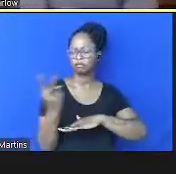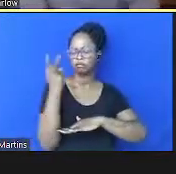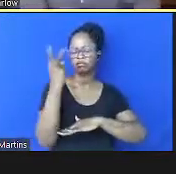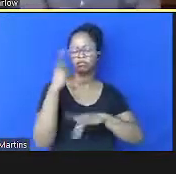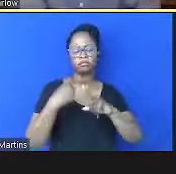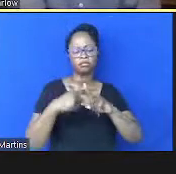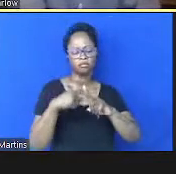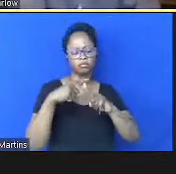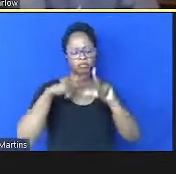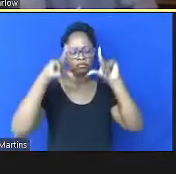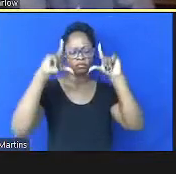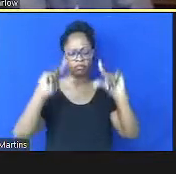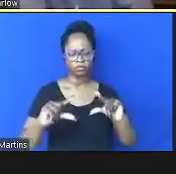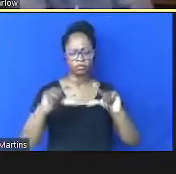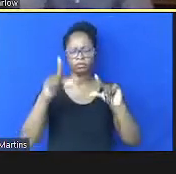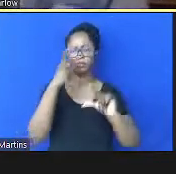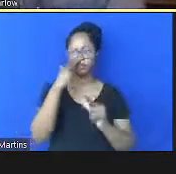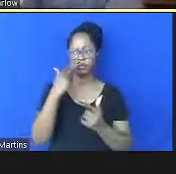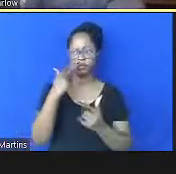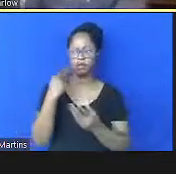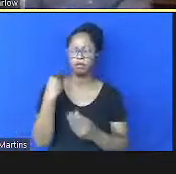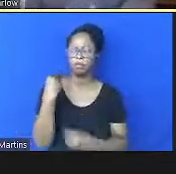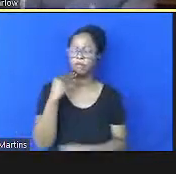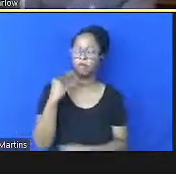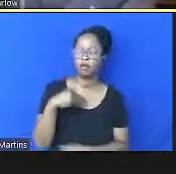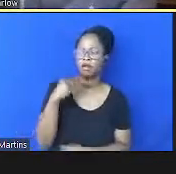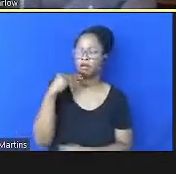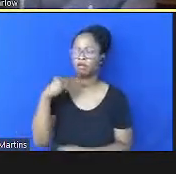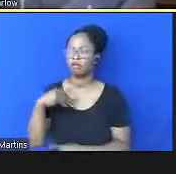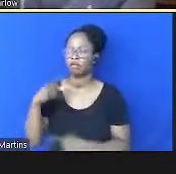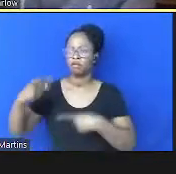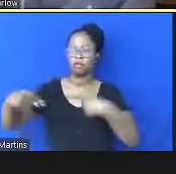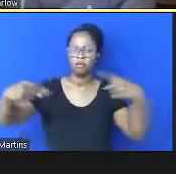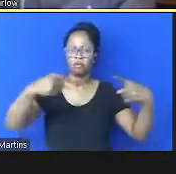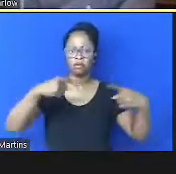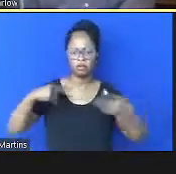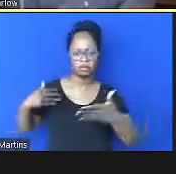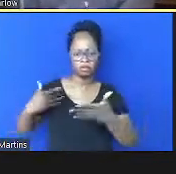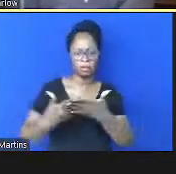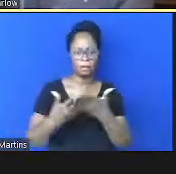reduzem as vulnerabilidades que discutimos em termos de